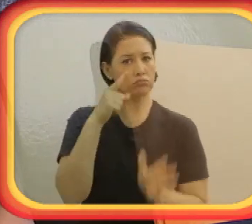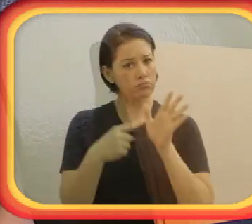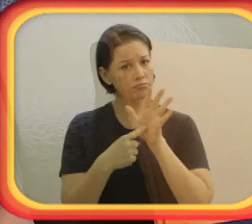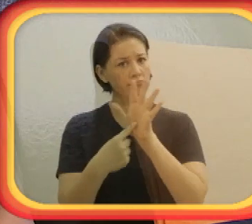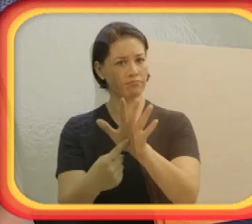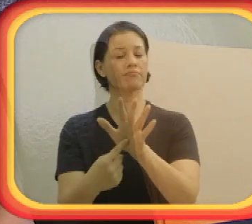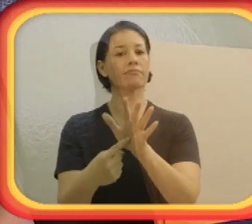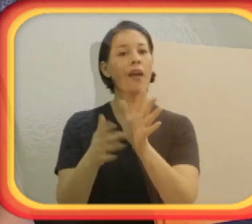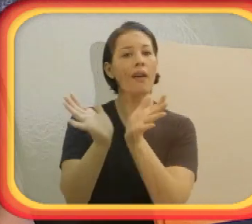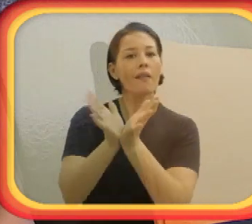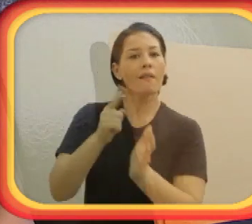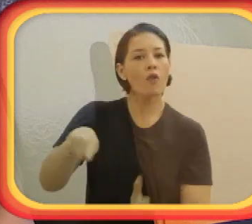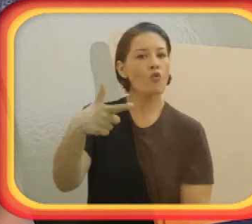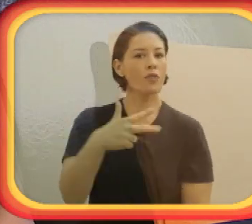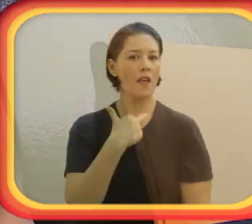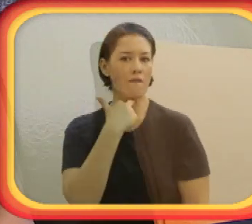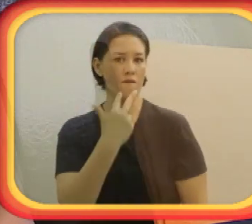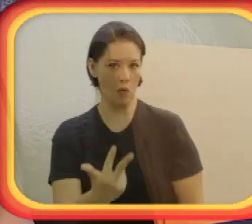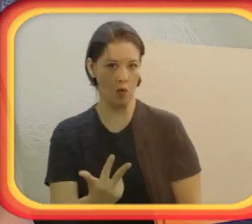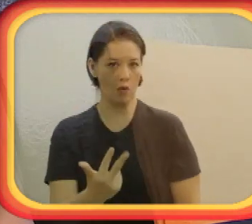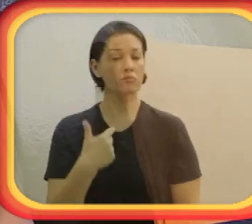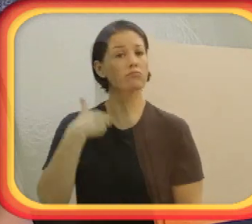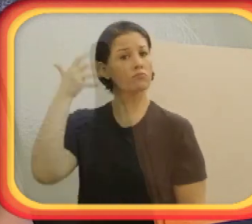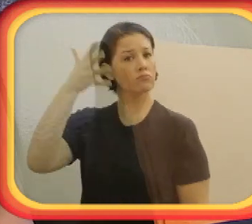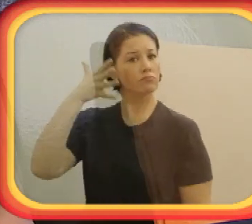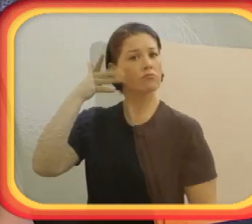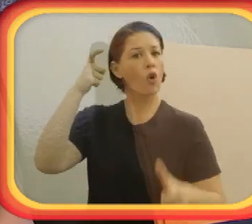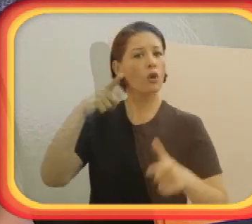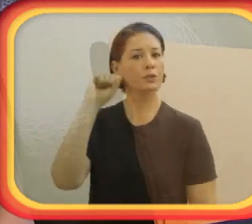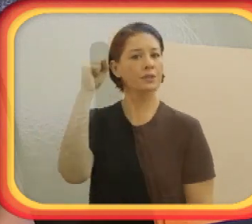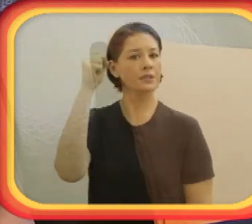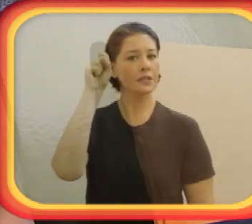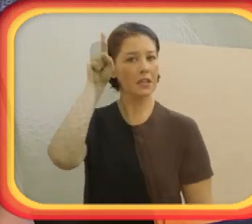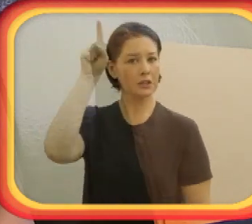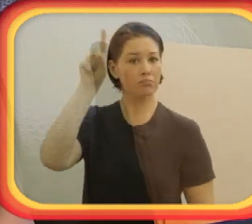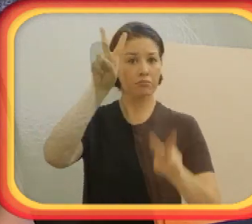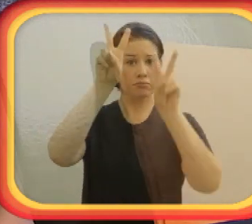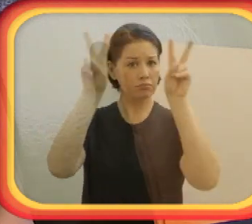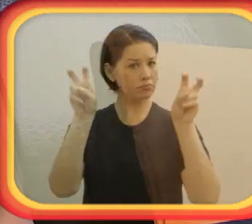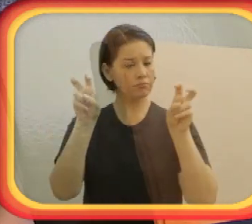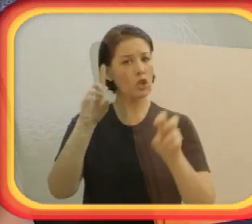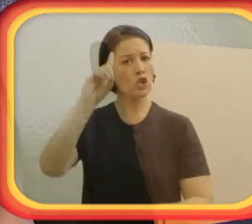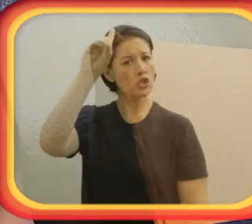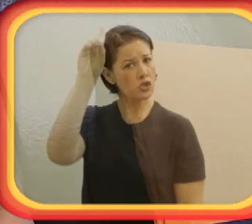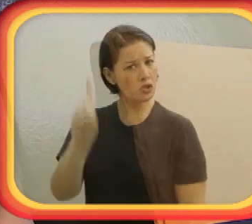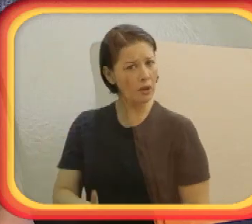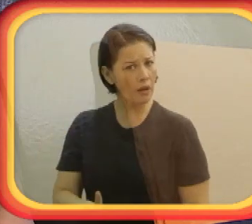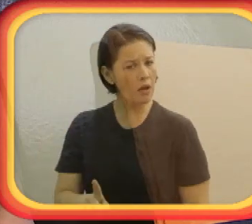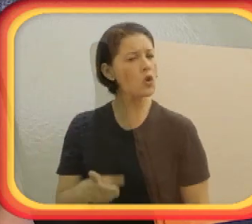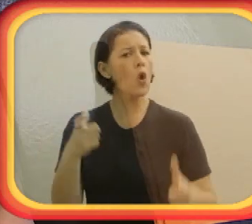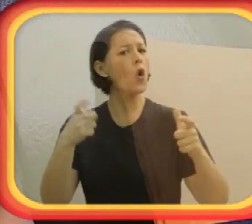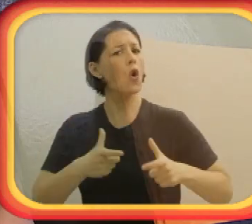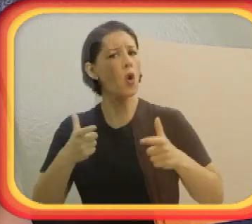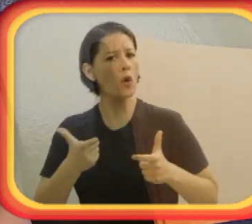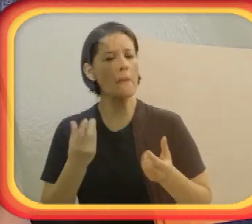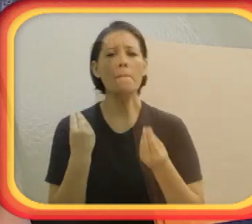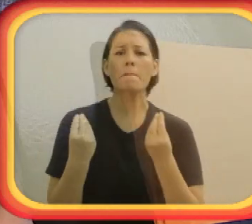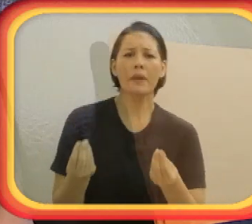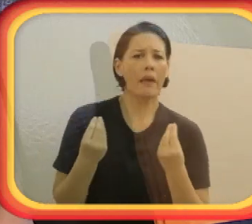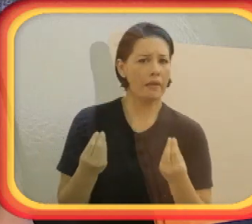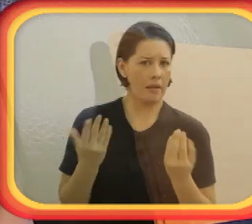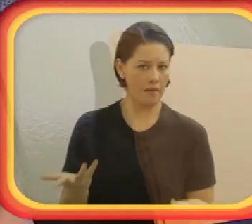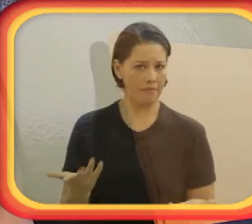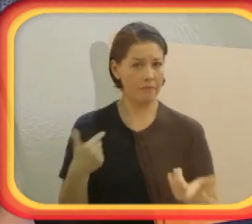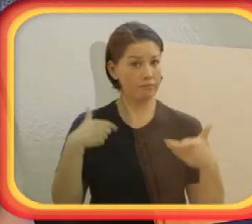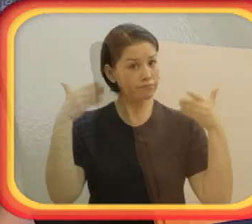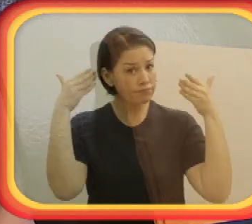nós procuramos integrar as minorias, as singularidades e dar voz para